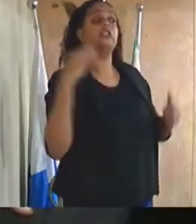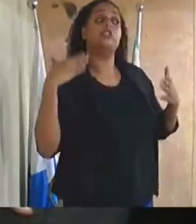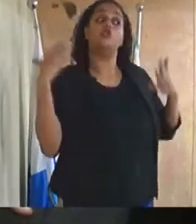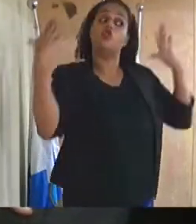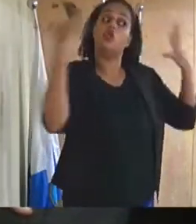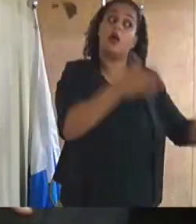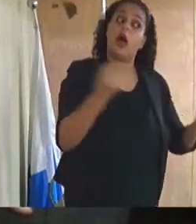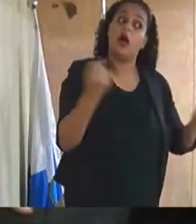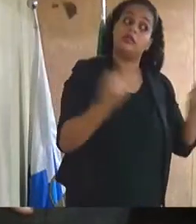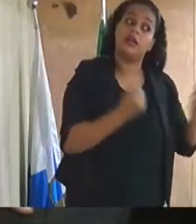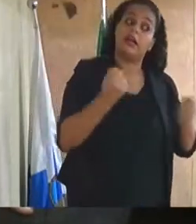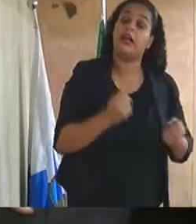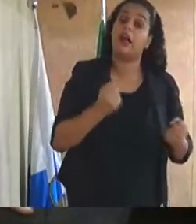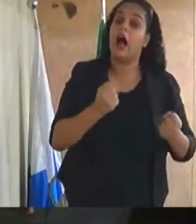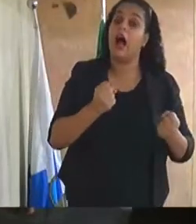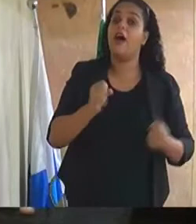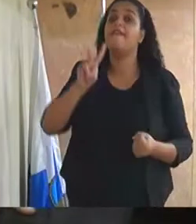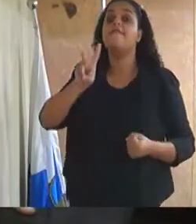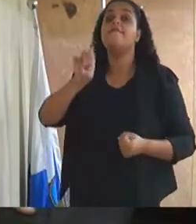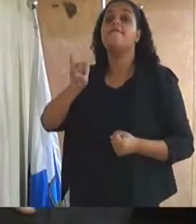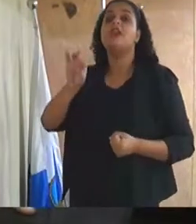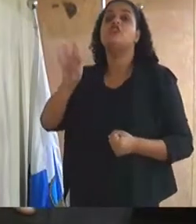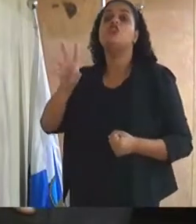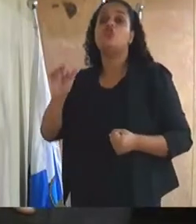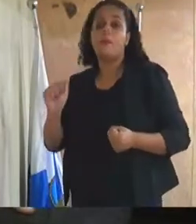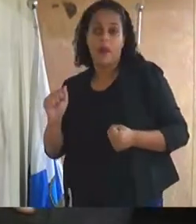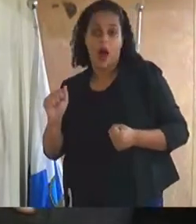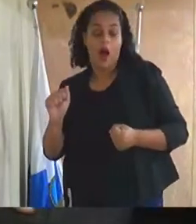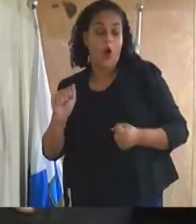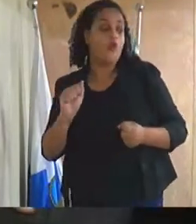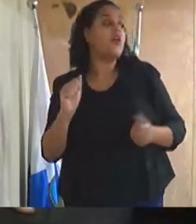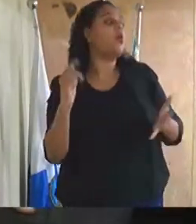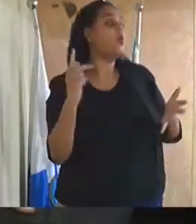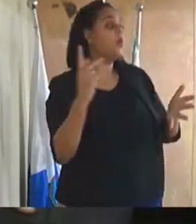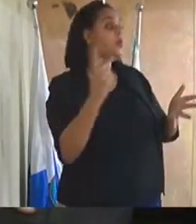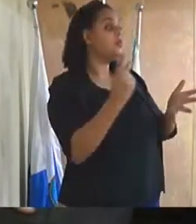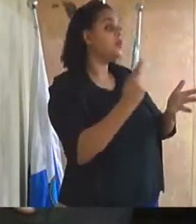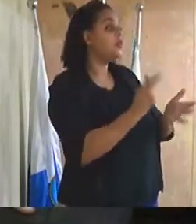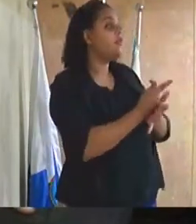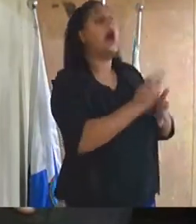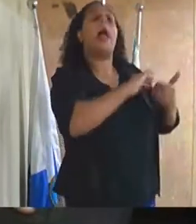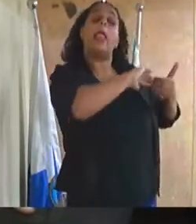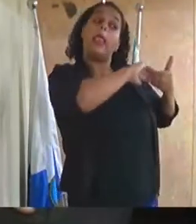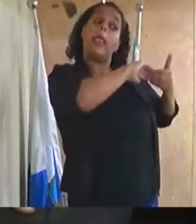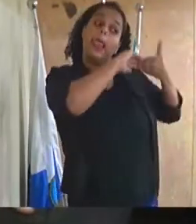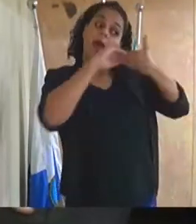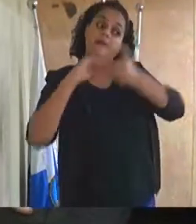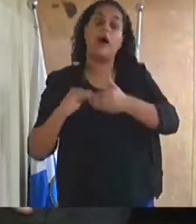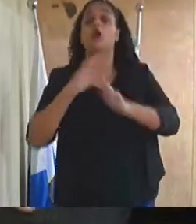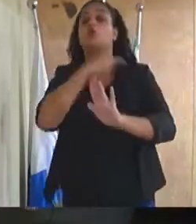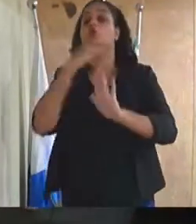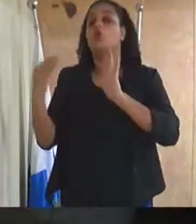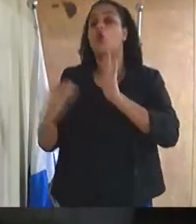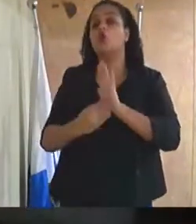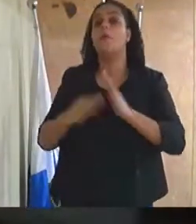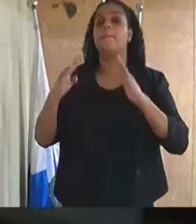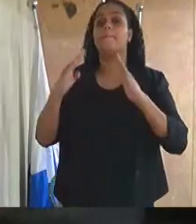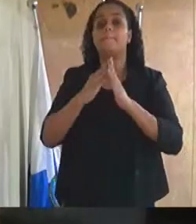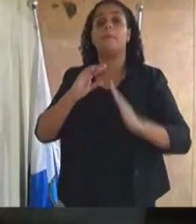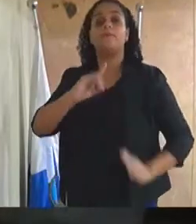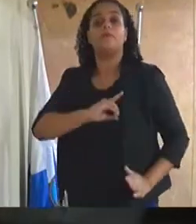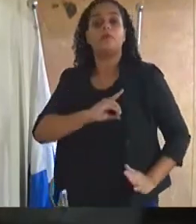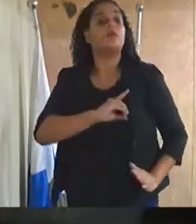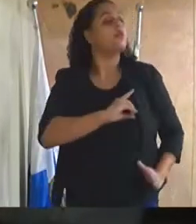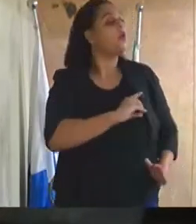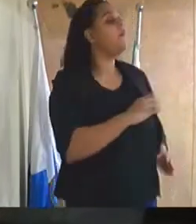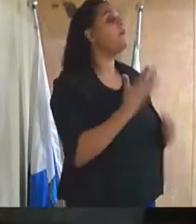vítima e o acusado, o que ele vai fazer? Ele vai conduzir todo mundo para a delegacia para ele ser filmado